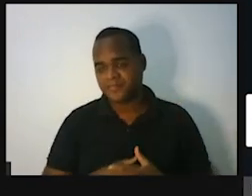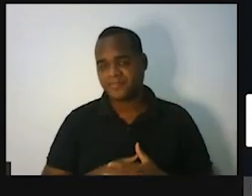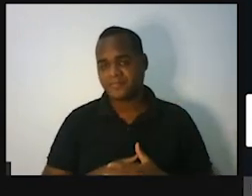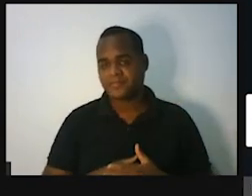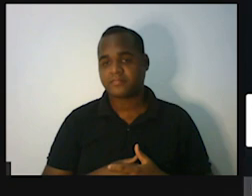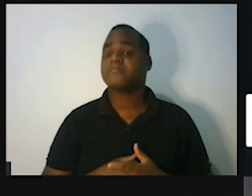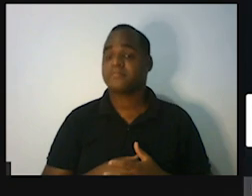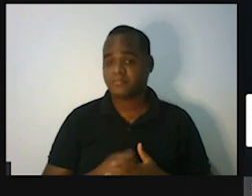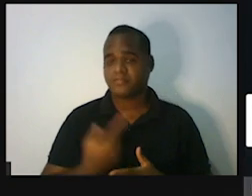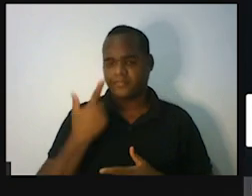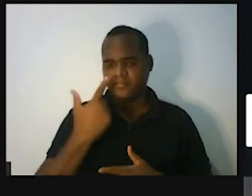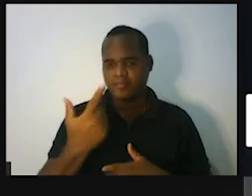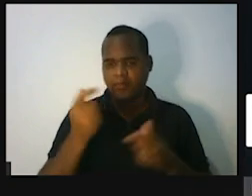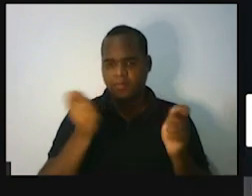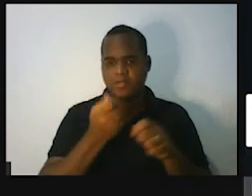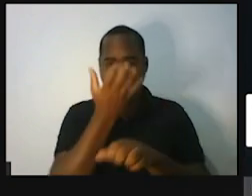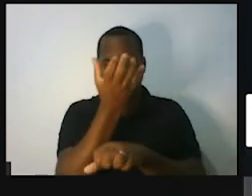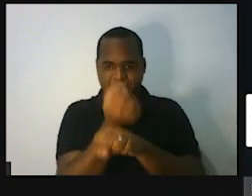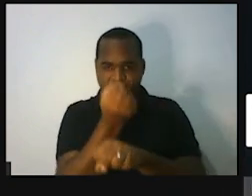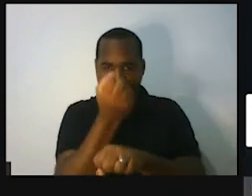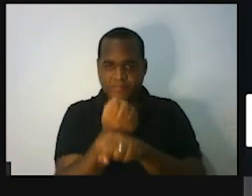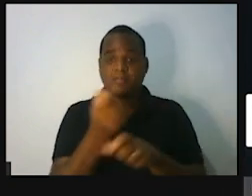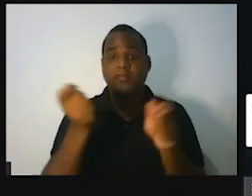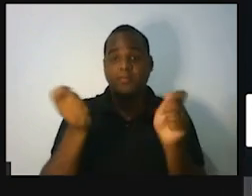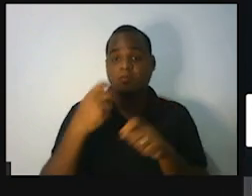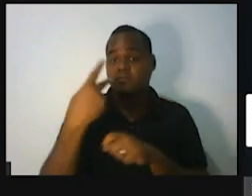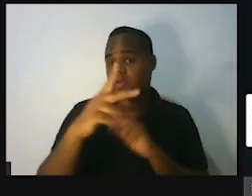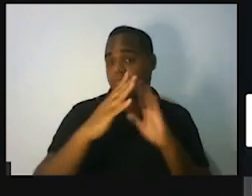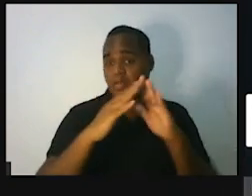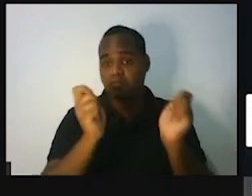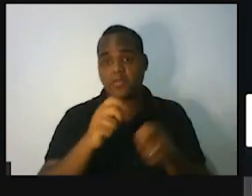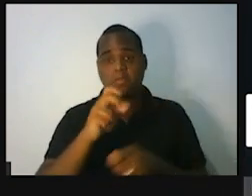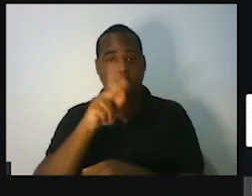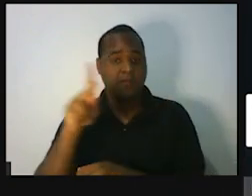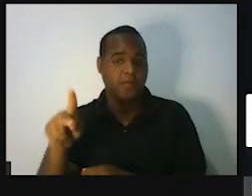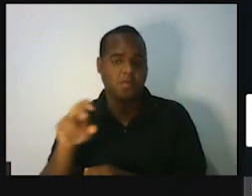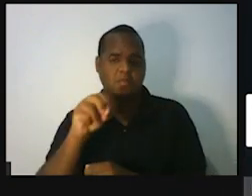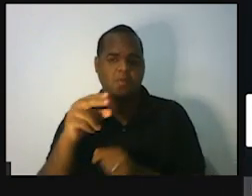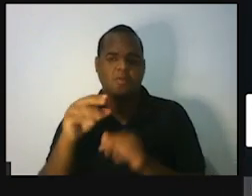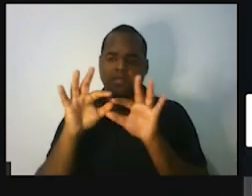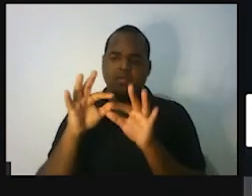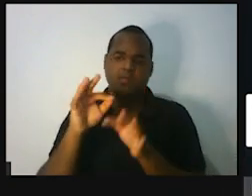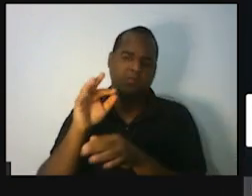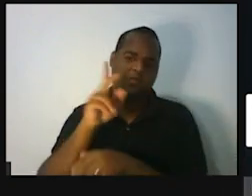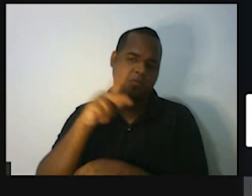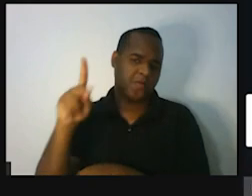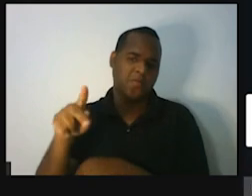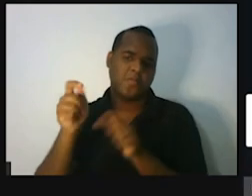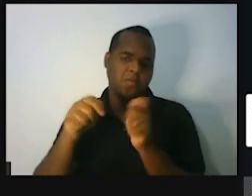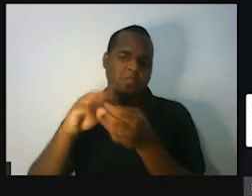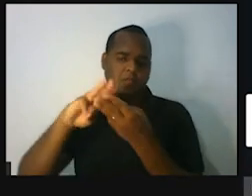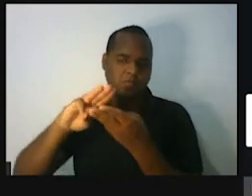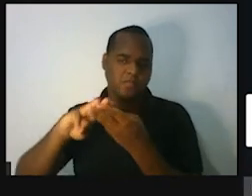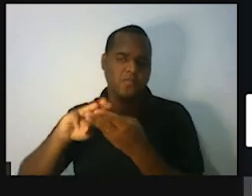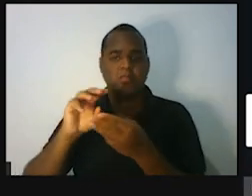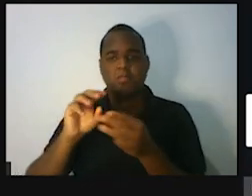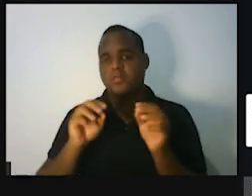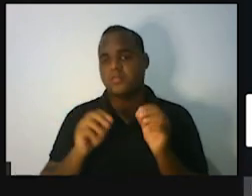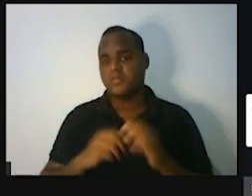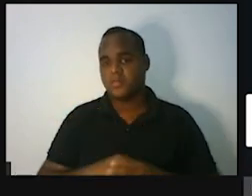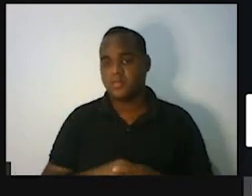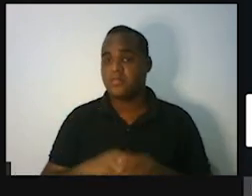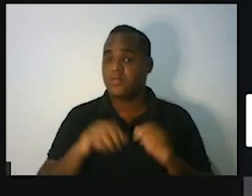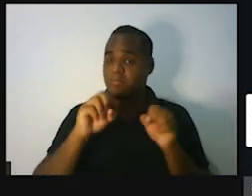pode ser baixado por você, pelo seu professor, pela sua professora de matemática. Pode ser